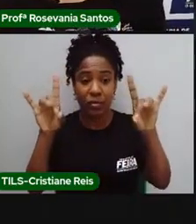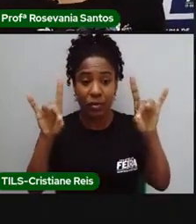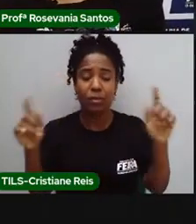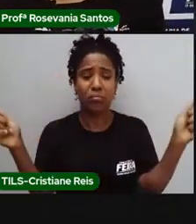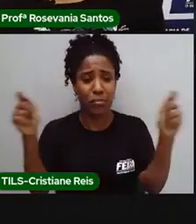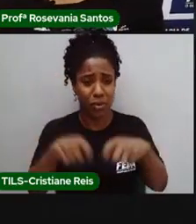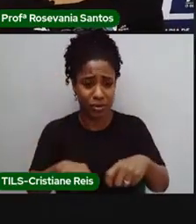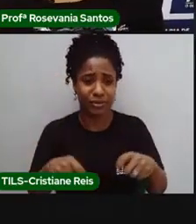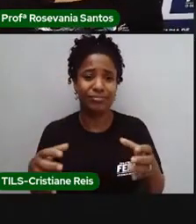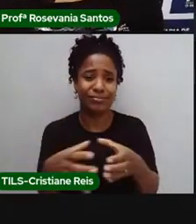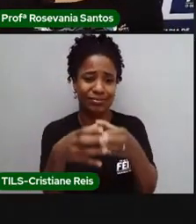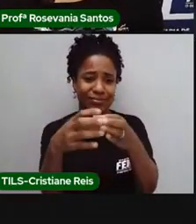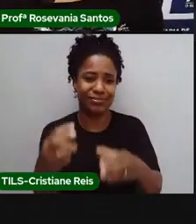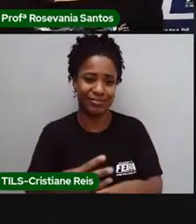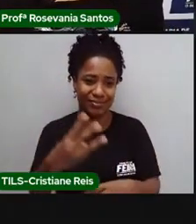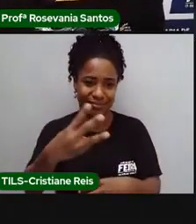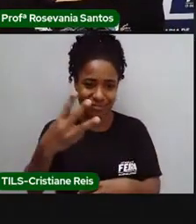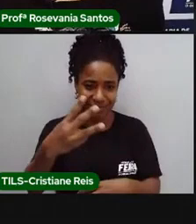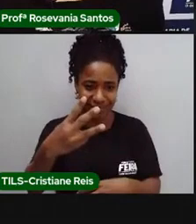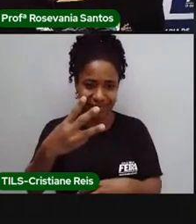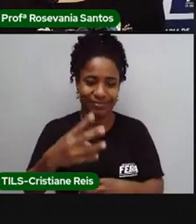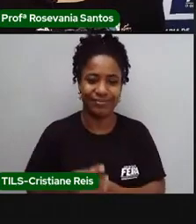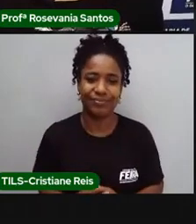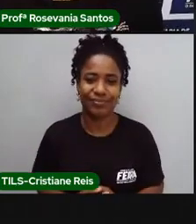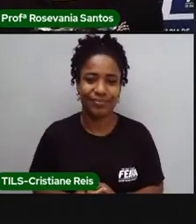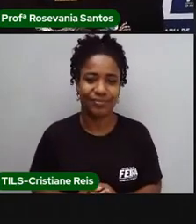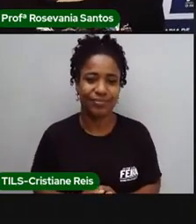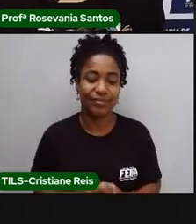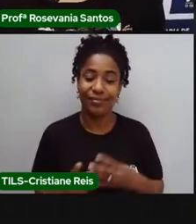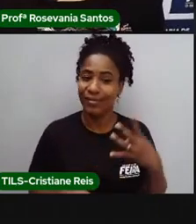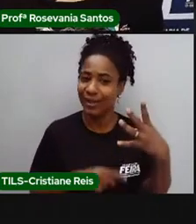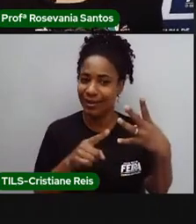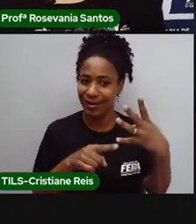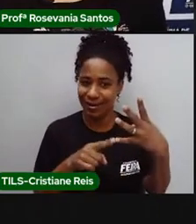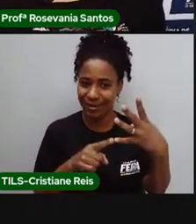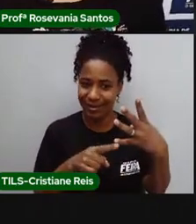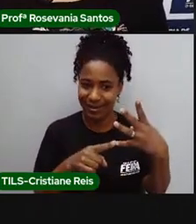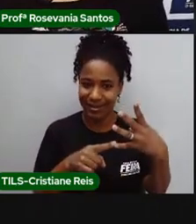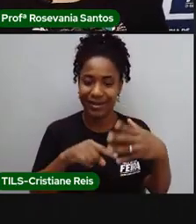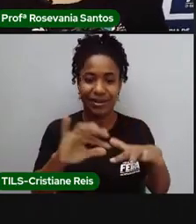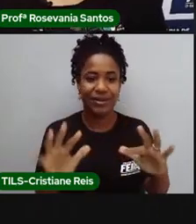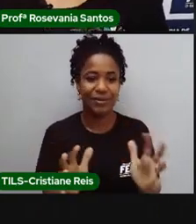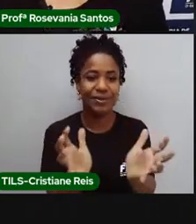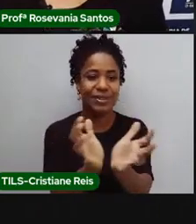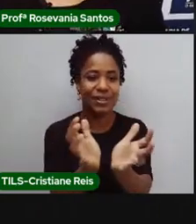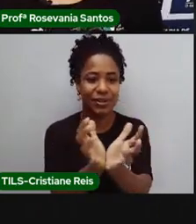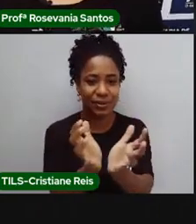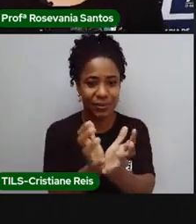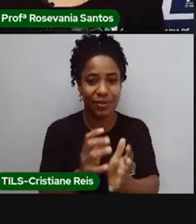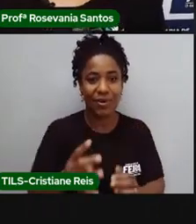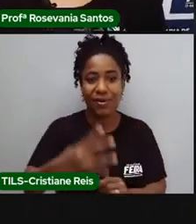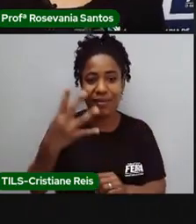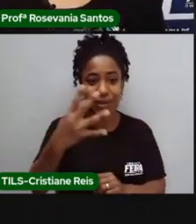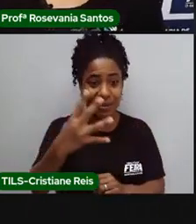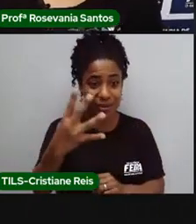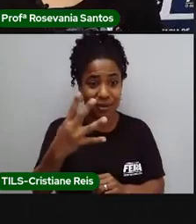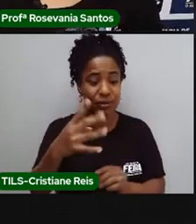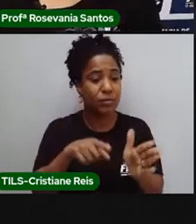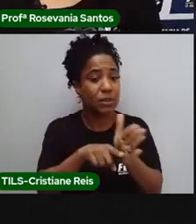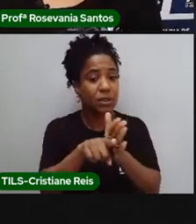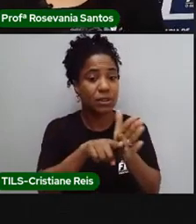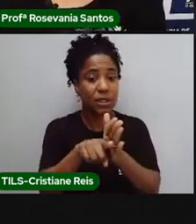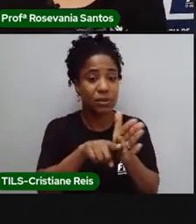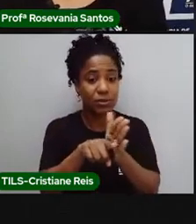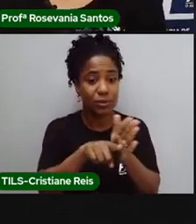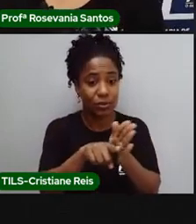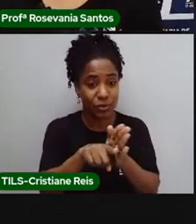dentro desse setor. Bom, e o setor quaternário, né, diversos pesquisadores consideram que as atividades da